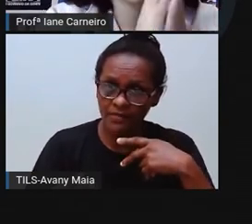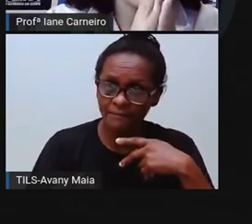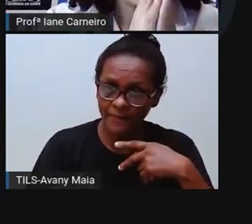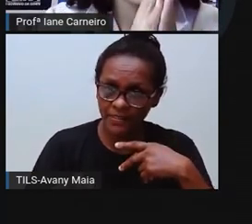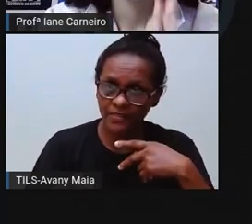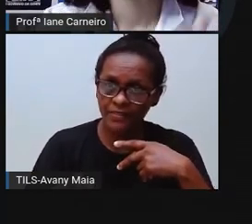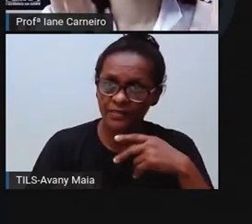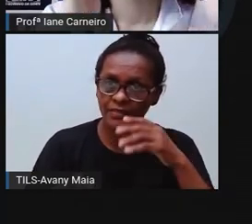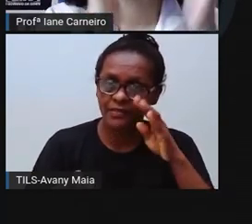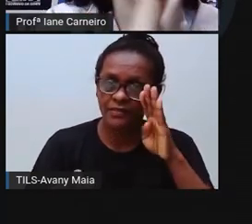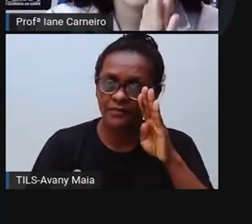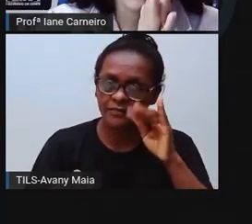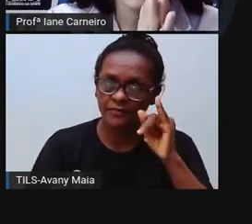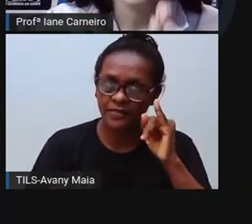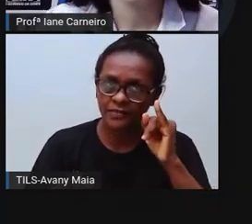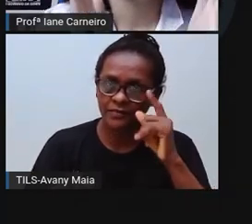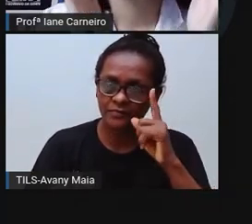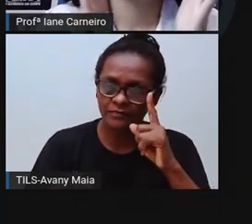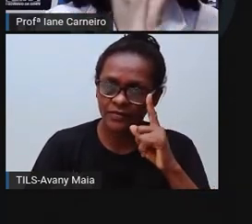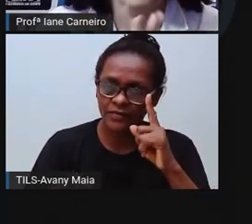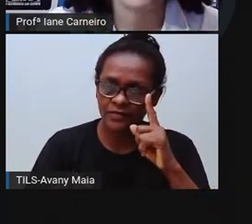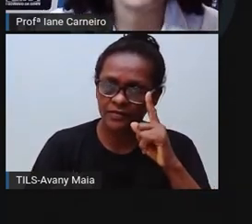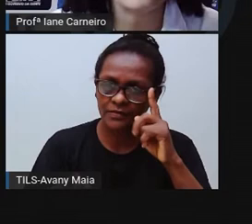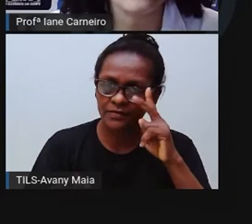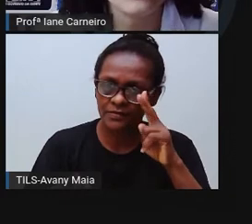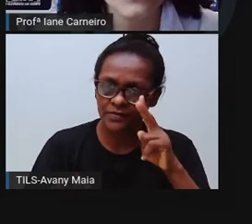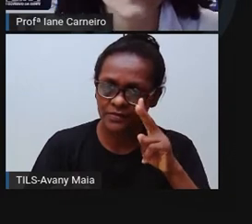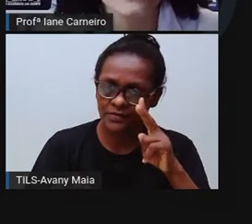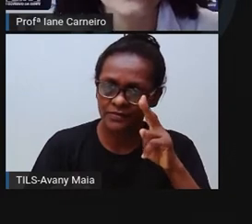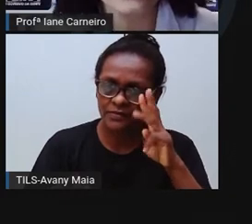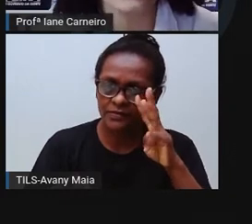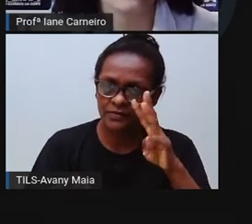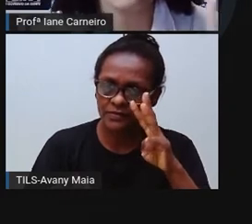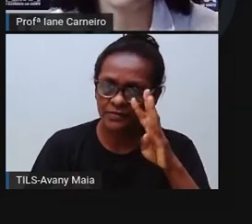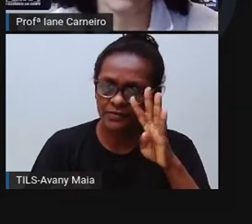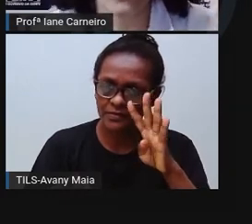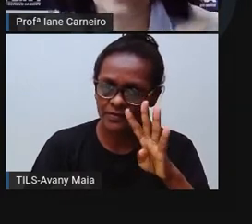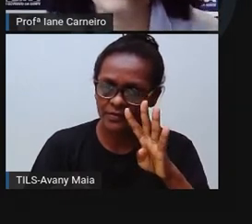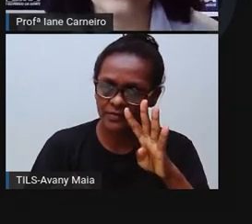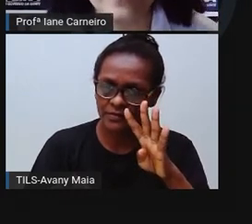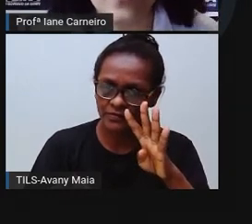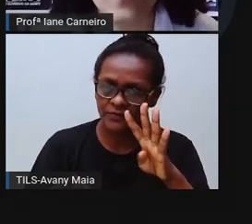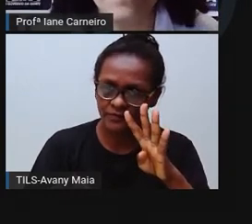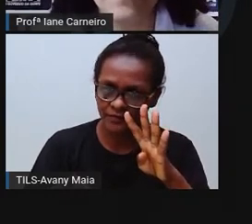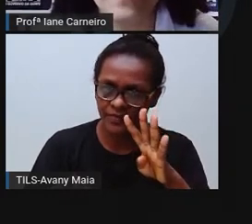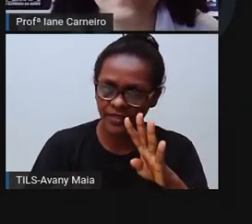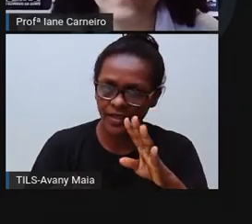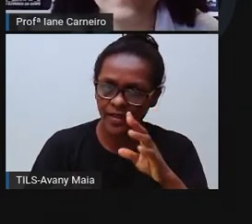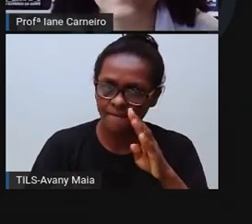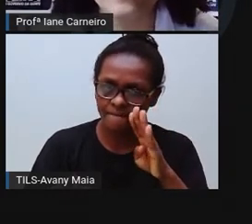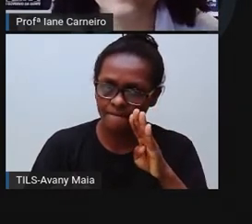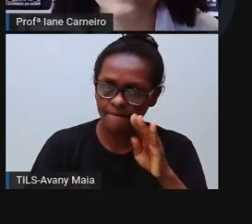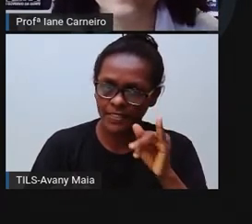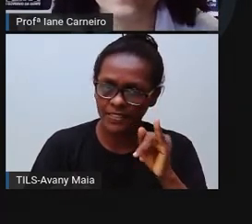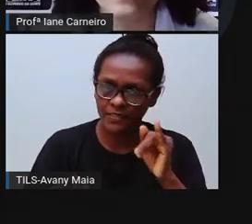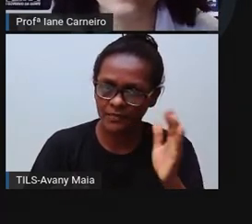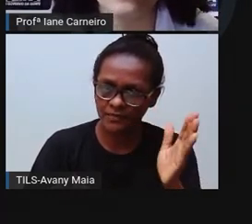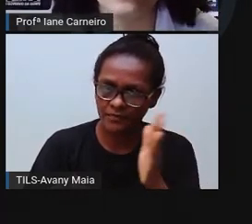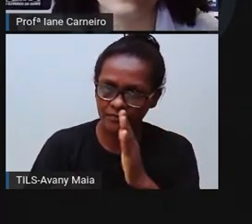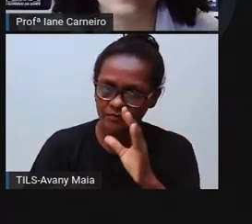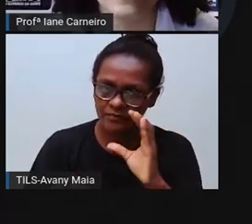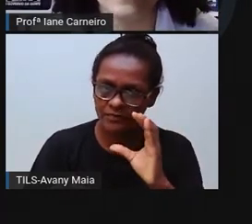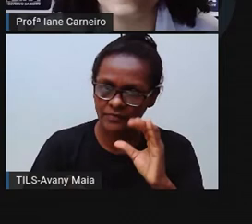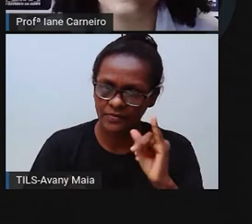Bici. Clé. Tá. Quantas vezes foram? Quatro, né? bi. C.